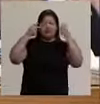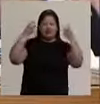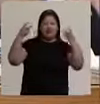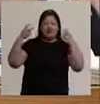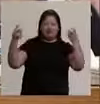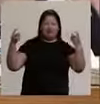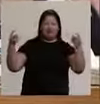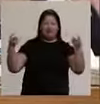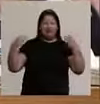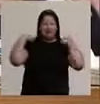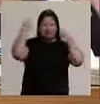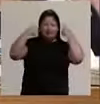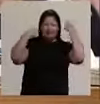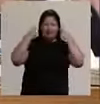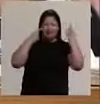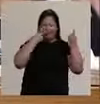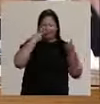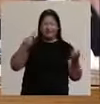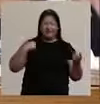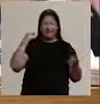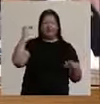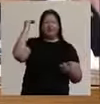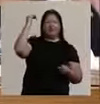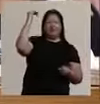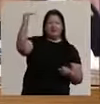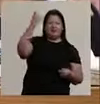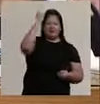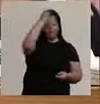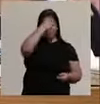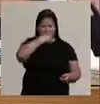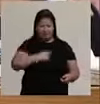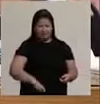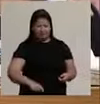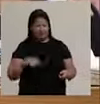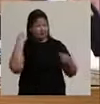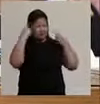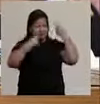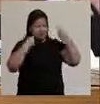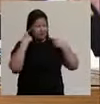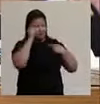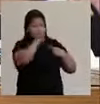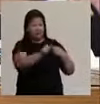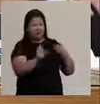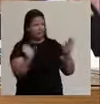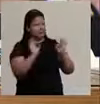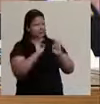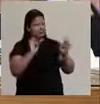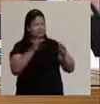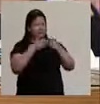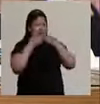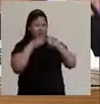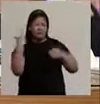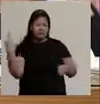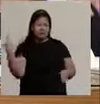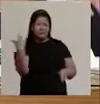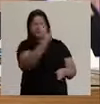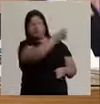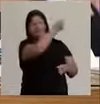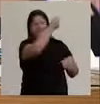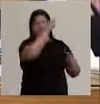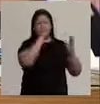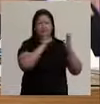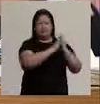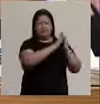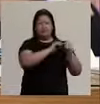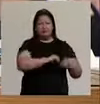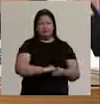você está gritando, não me chama de louca, que eu sou autoridade, você é um cidadão e eu não estou te chamando de louco. Então, por gentileza, retire-se dessa casa